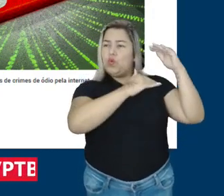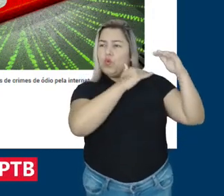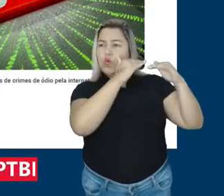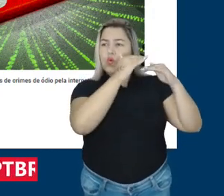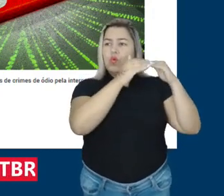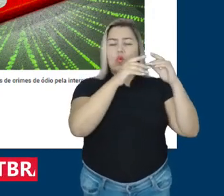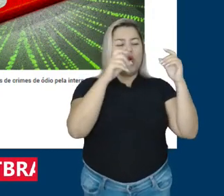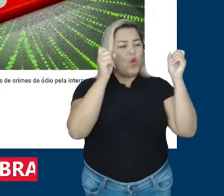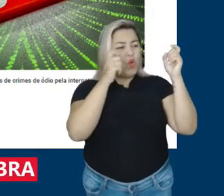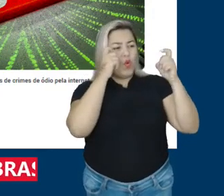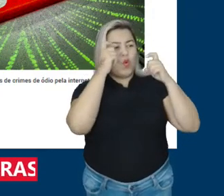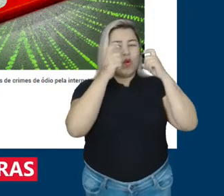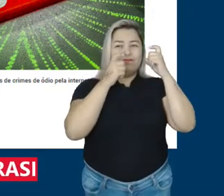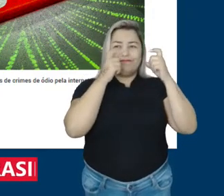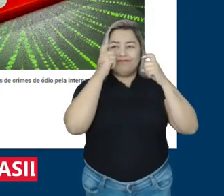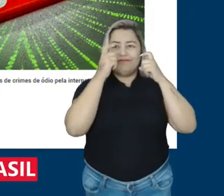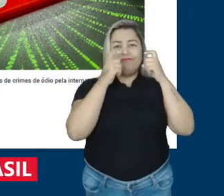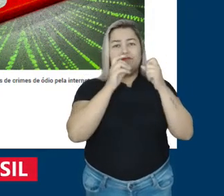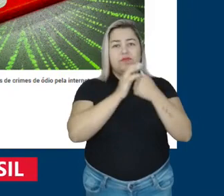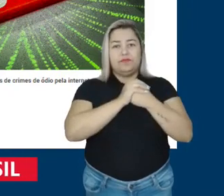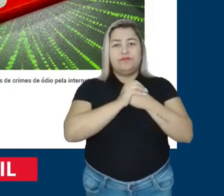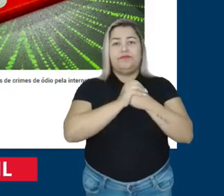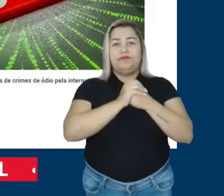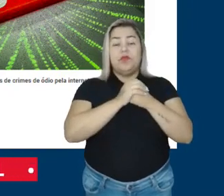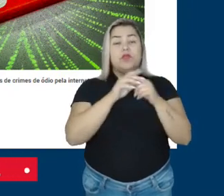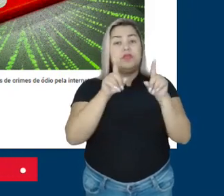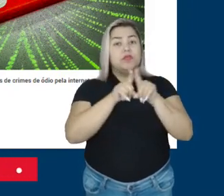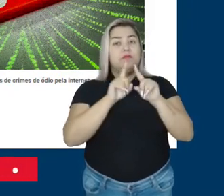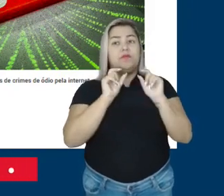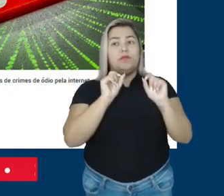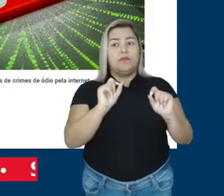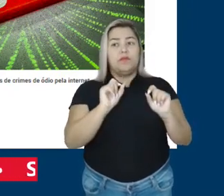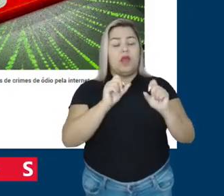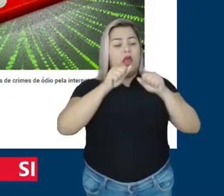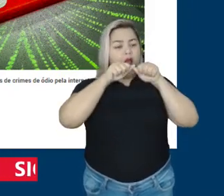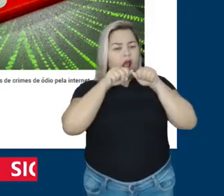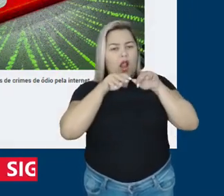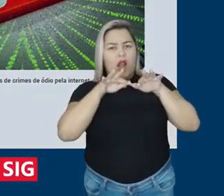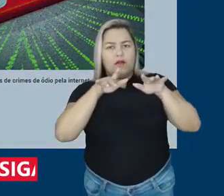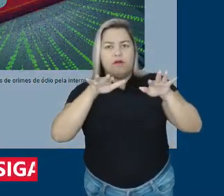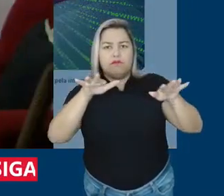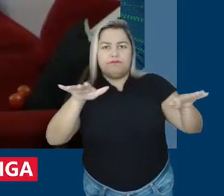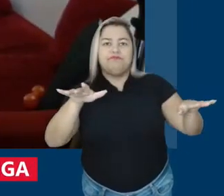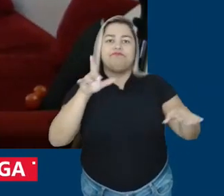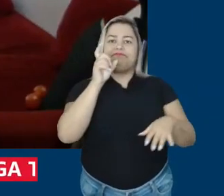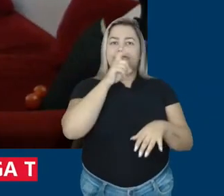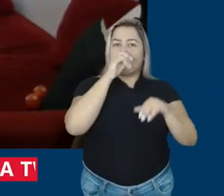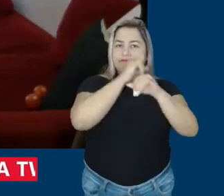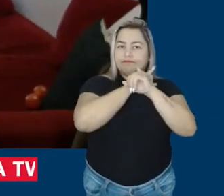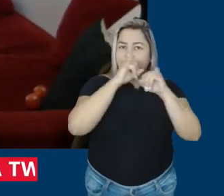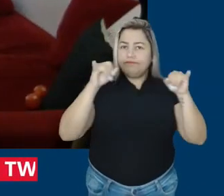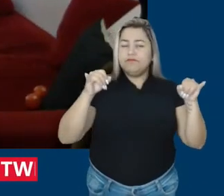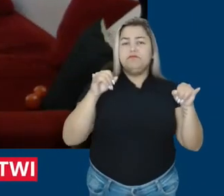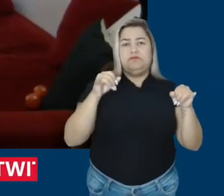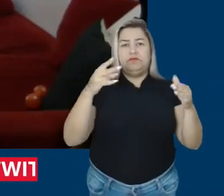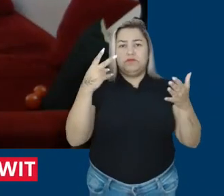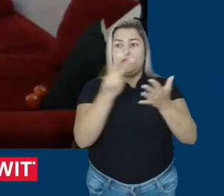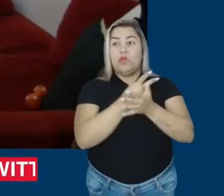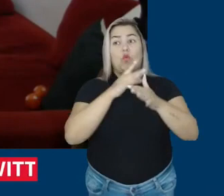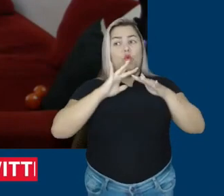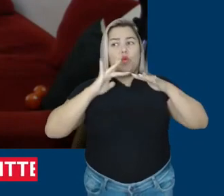preocupante, muito vertiginoso, no embalo da disseminação das fake news que ocupou as redes